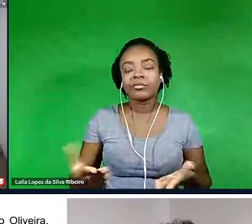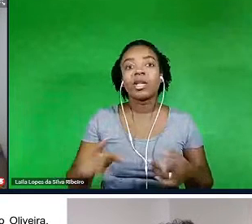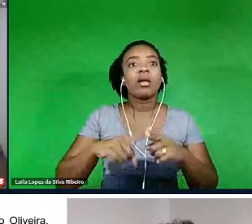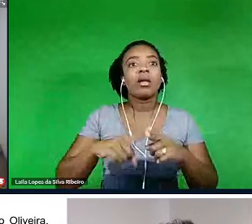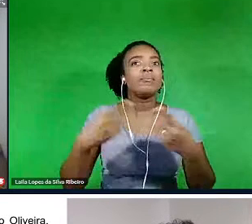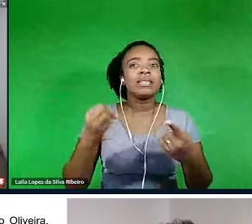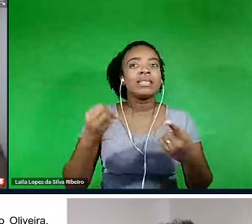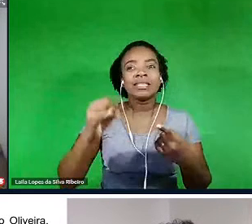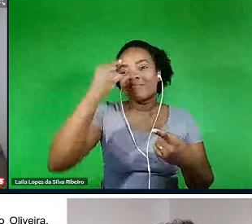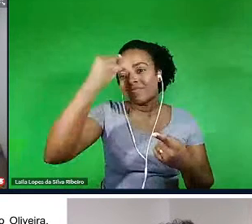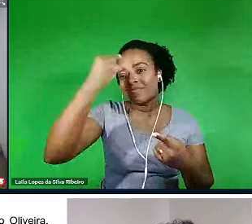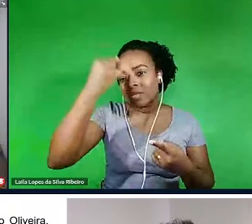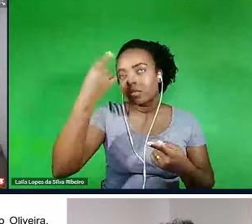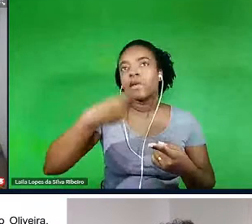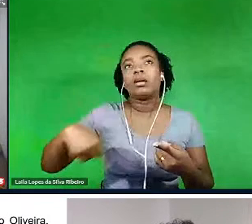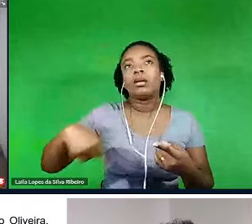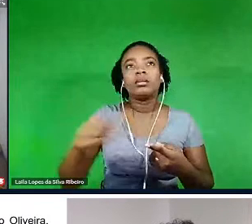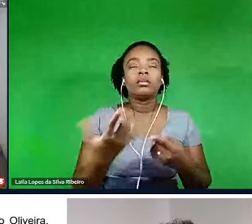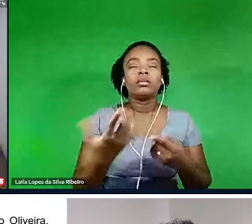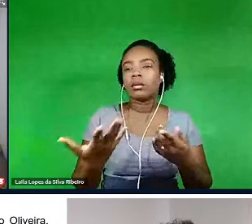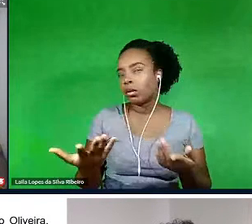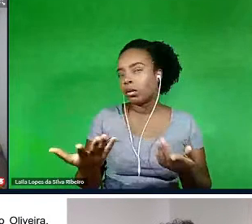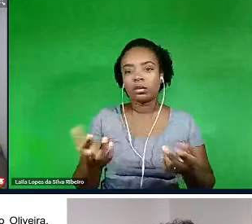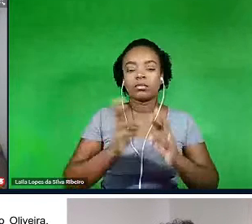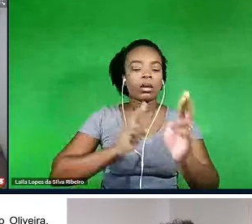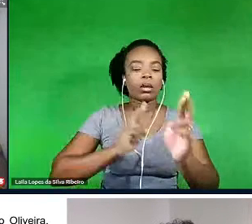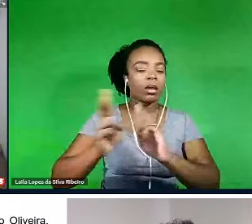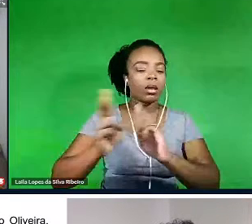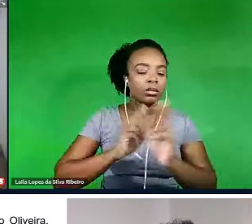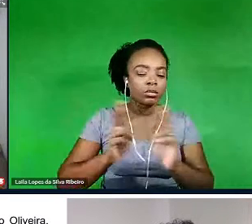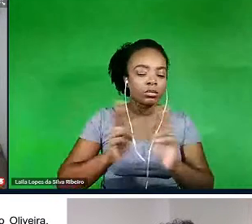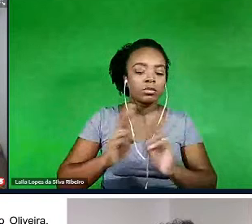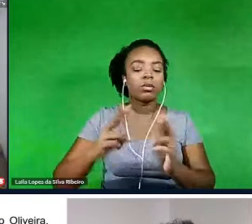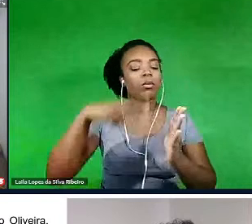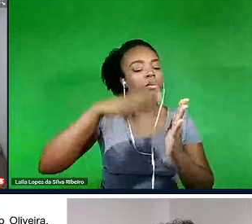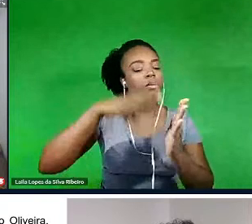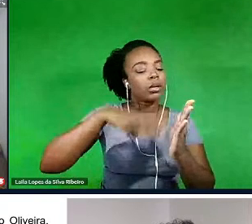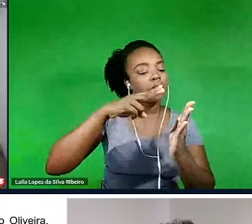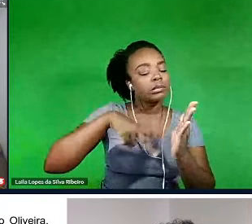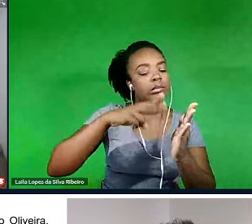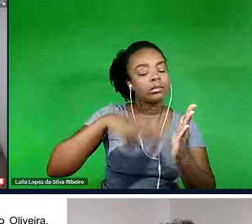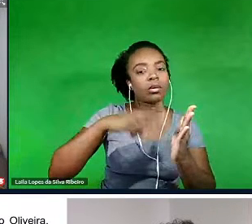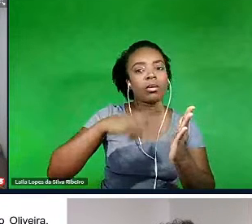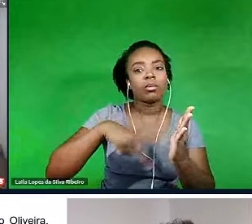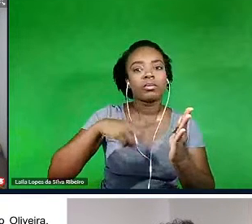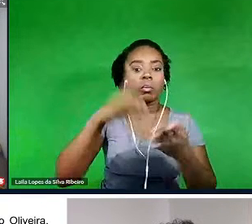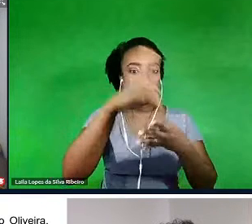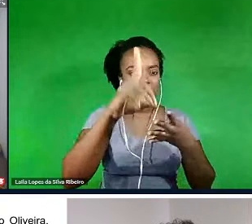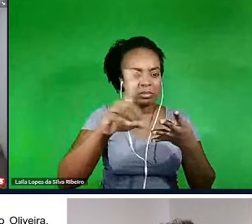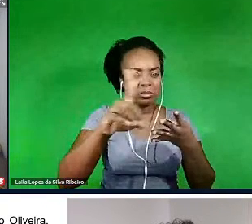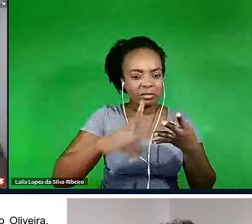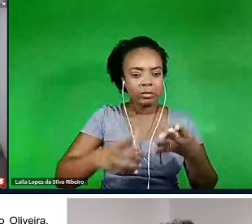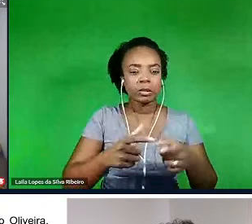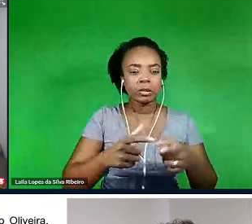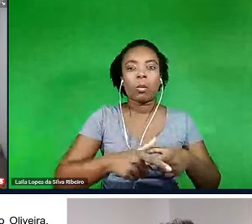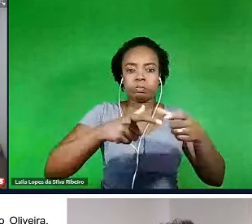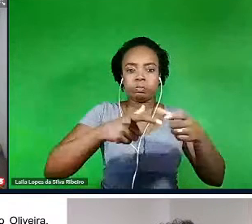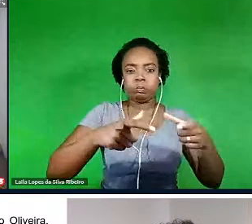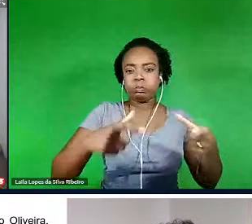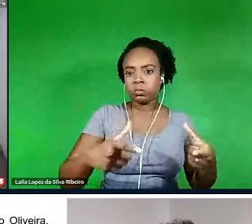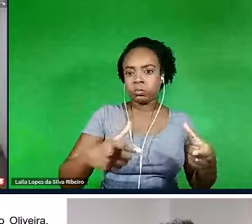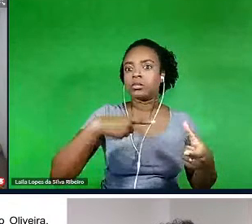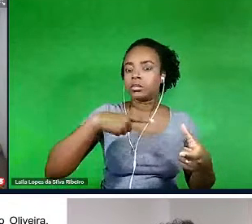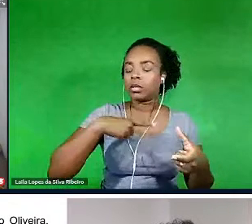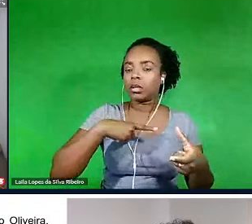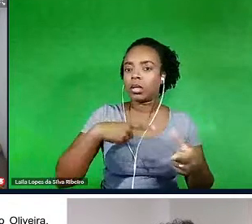relações, é, de, de leitura, de data massiva, né, de dados massivos, de, em que você